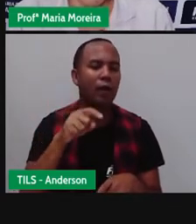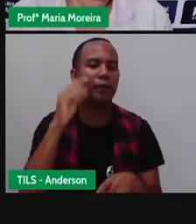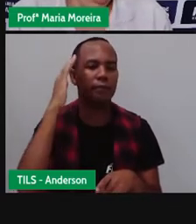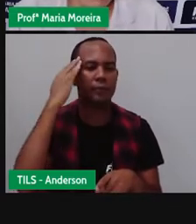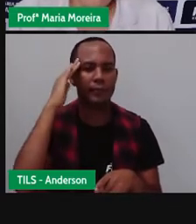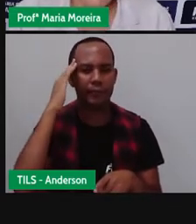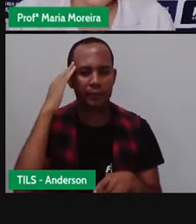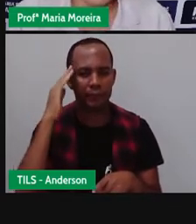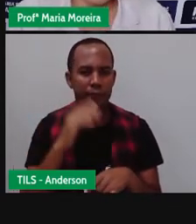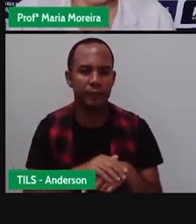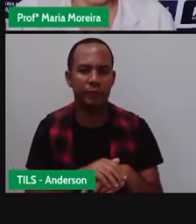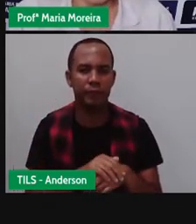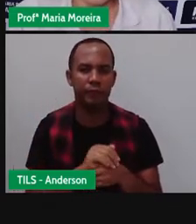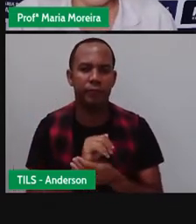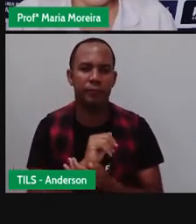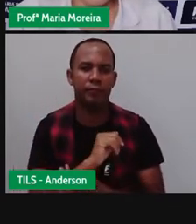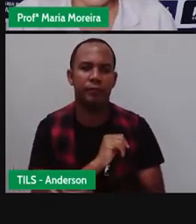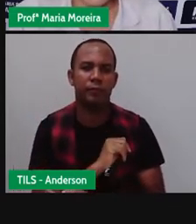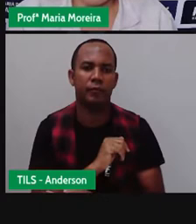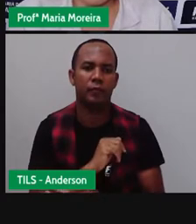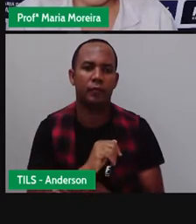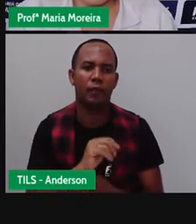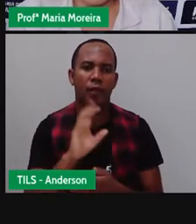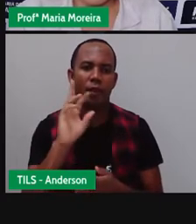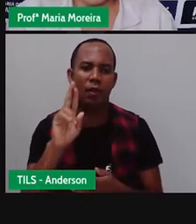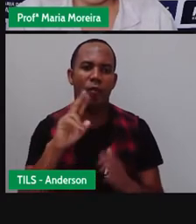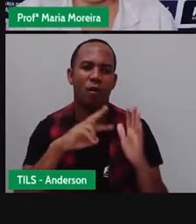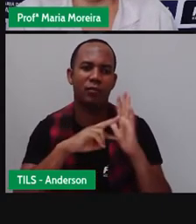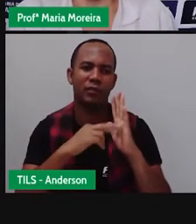E você ia o quê? Por esse código aí.